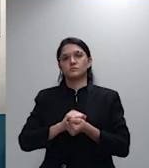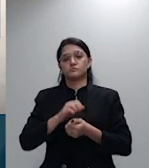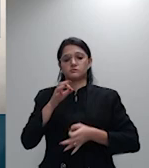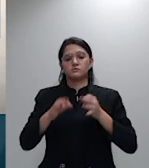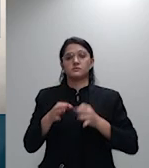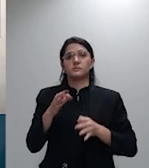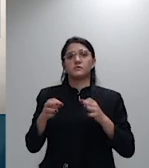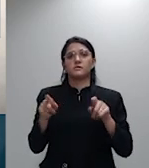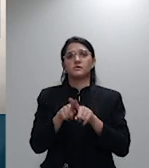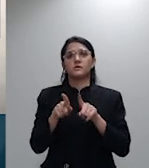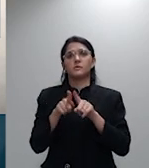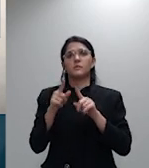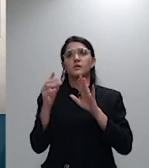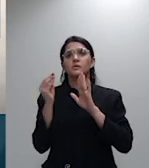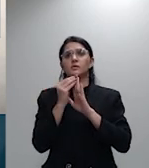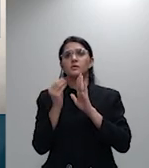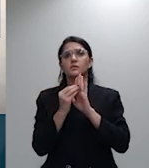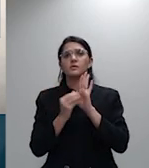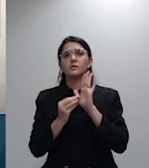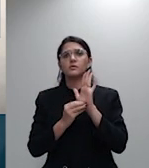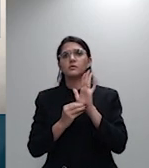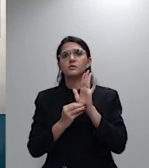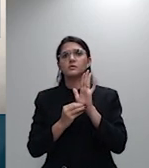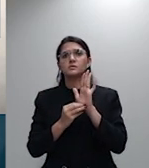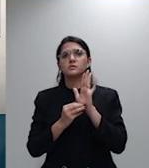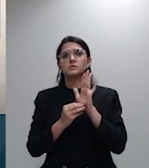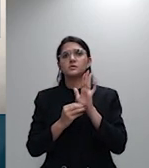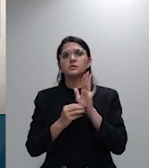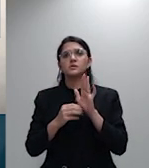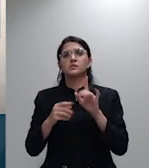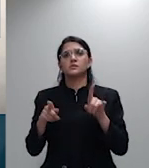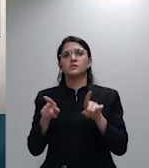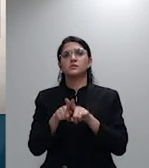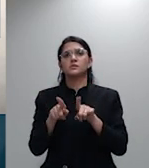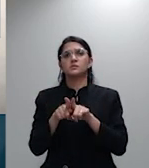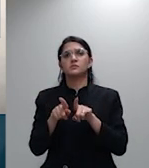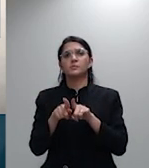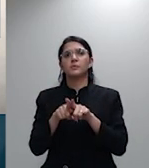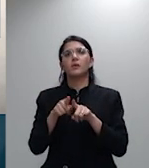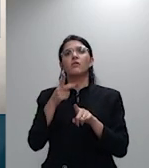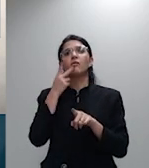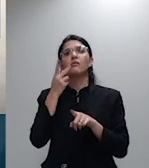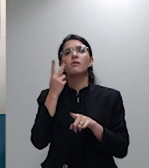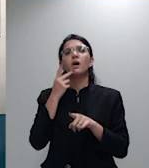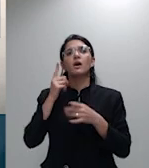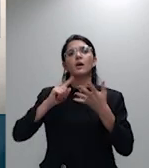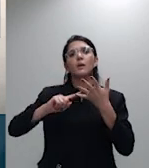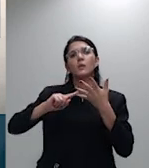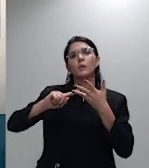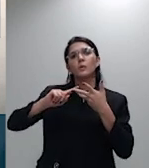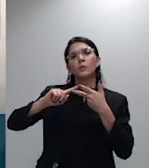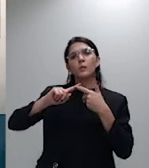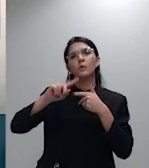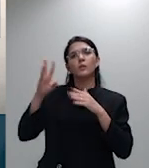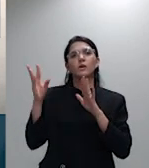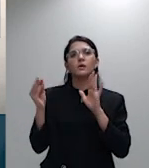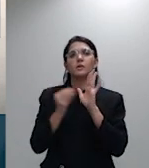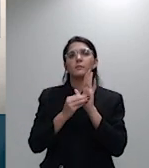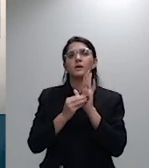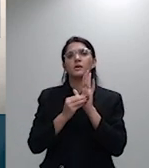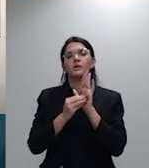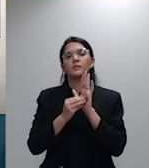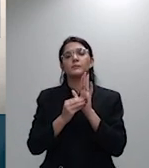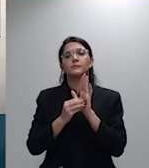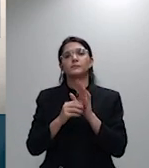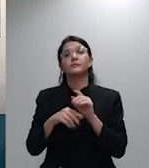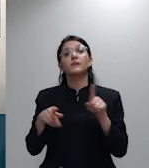das astrentes por se tratar de questão não abrangida pela afetação distinção entre o juízo de certeza